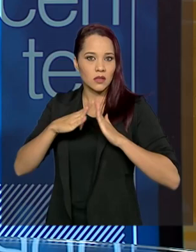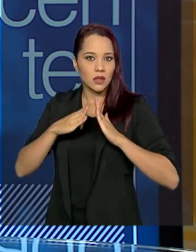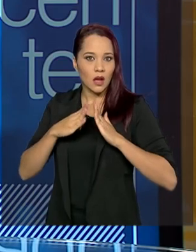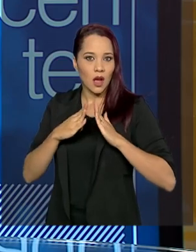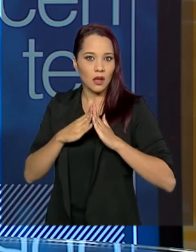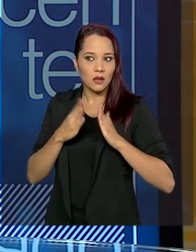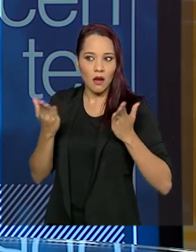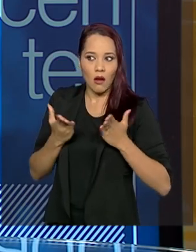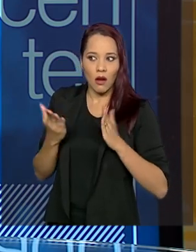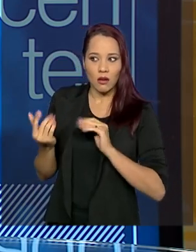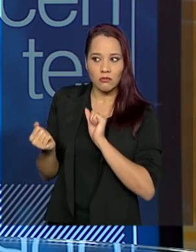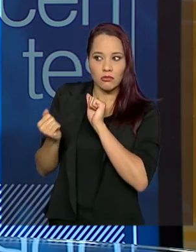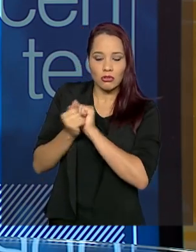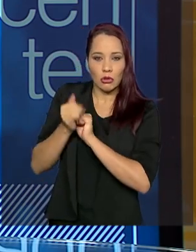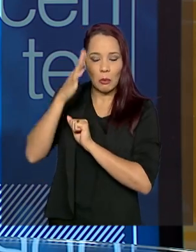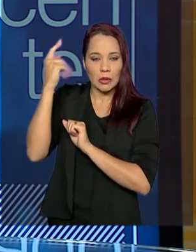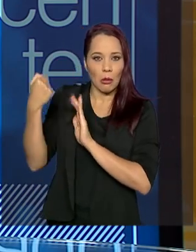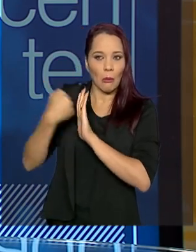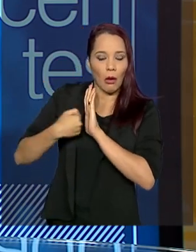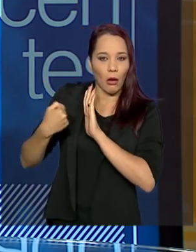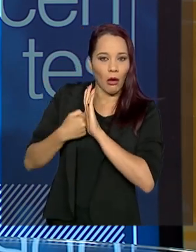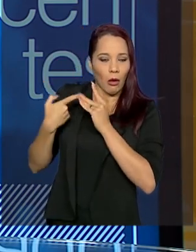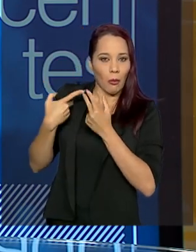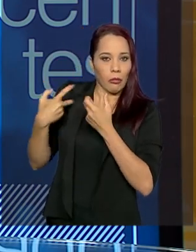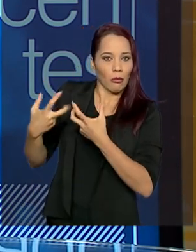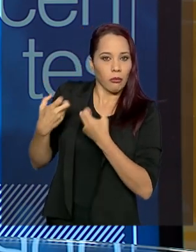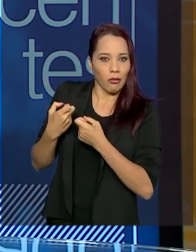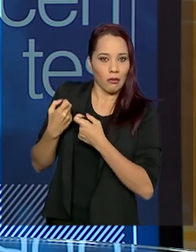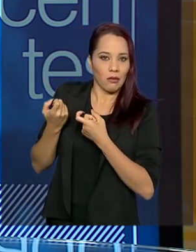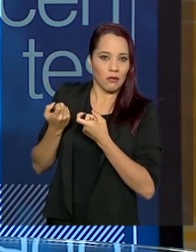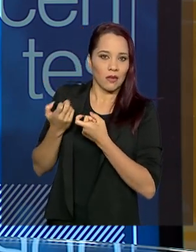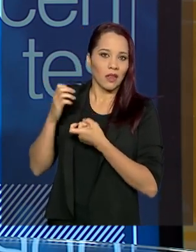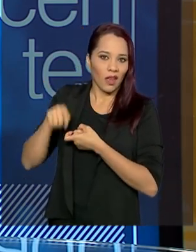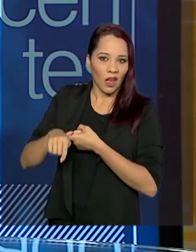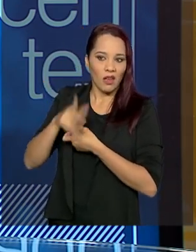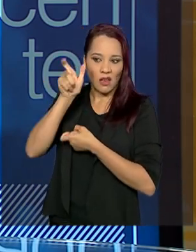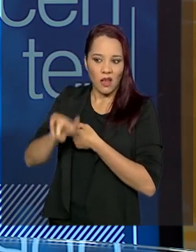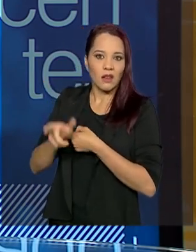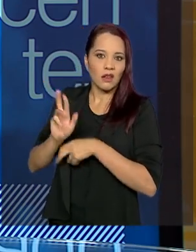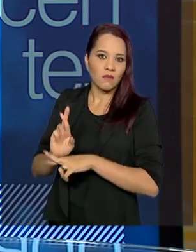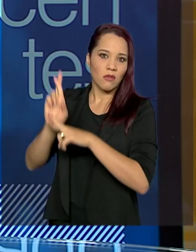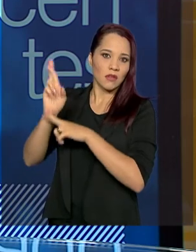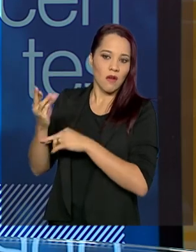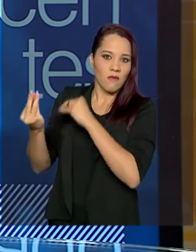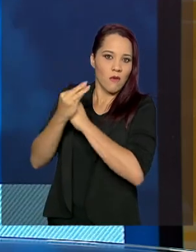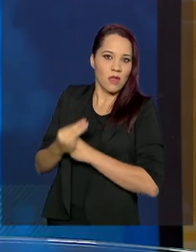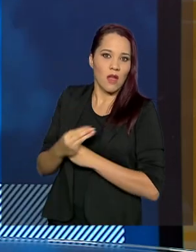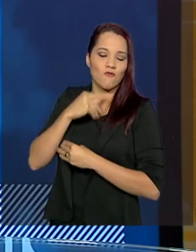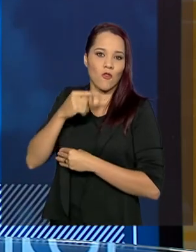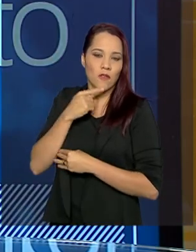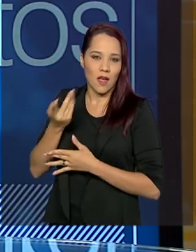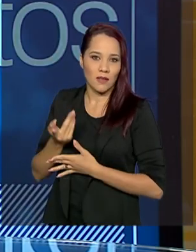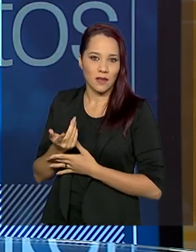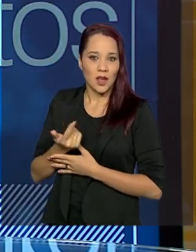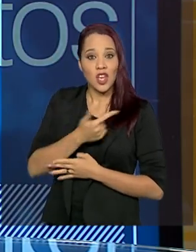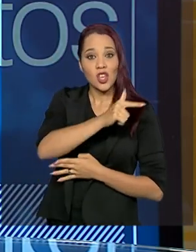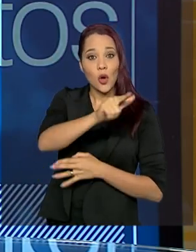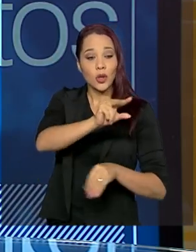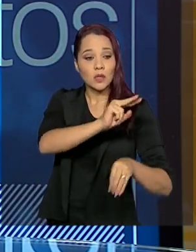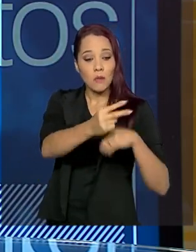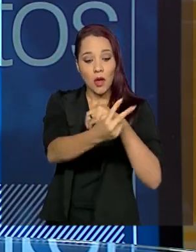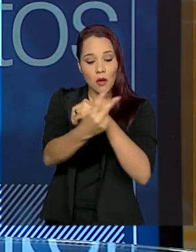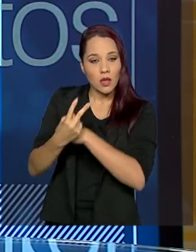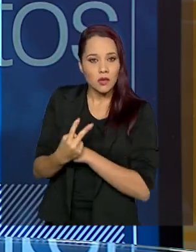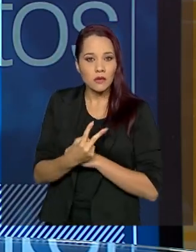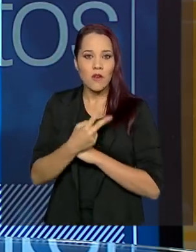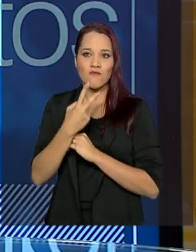expostas aos seus próprios agressores, que deveriam ser aqueles que estão protegendo. E com menos olhares de proteção.